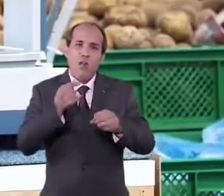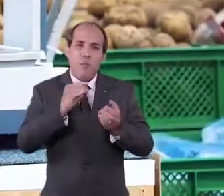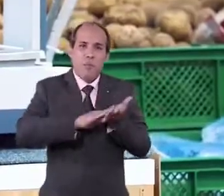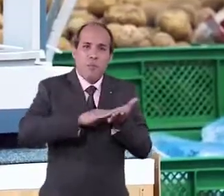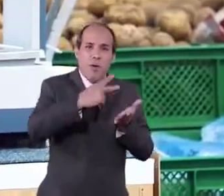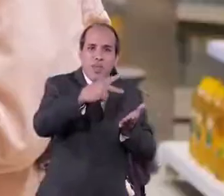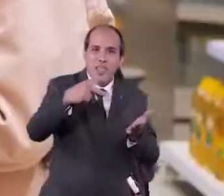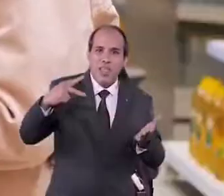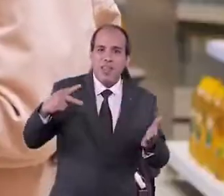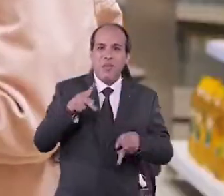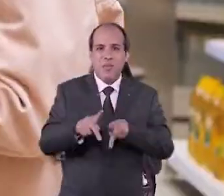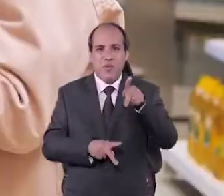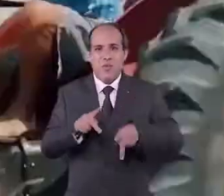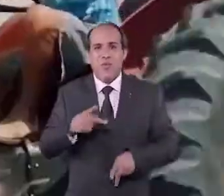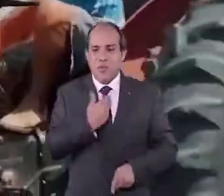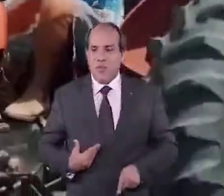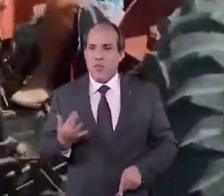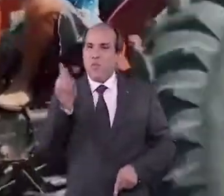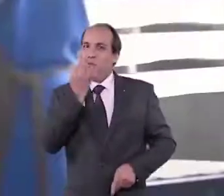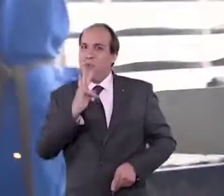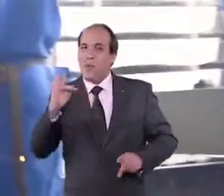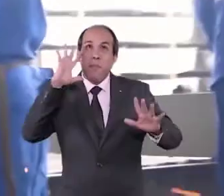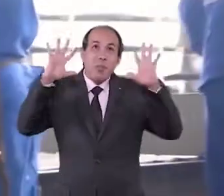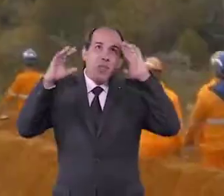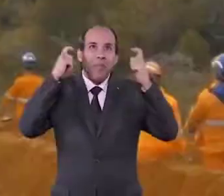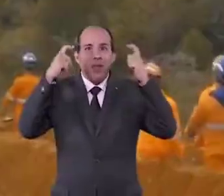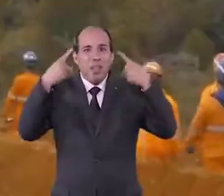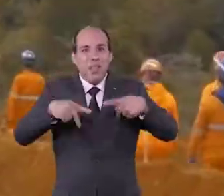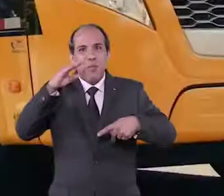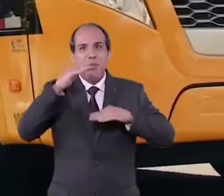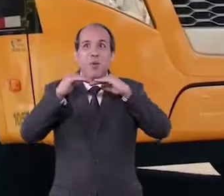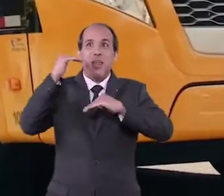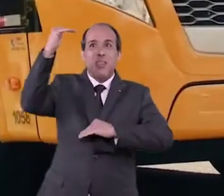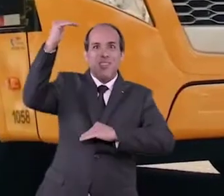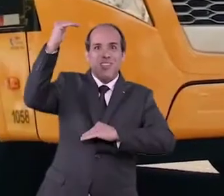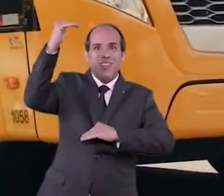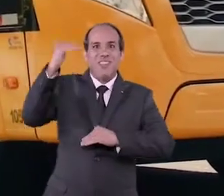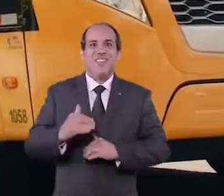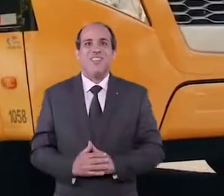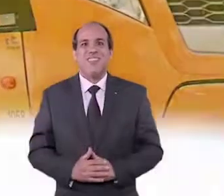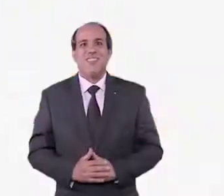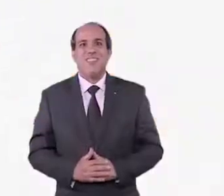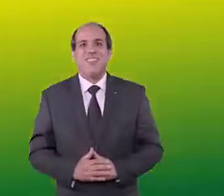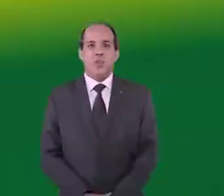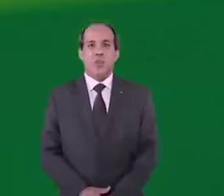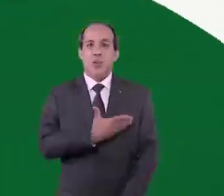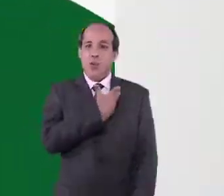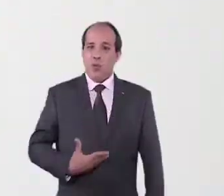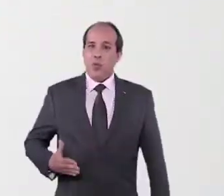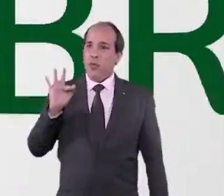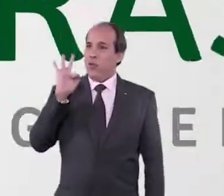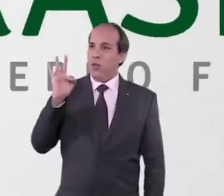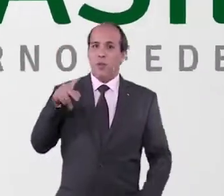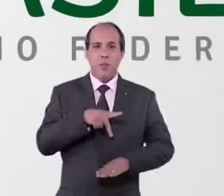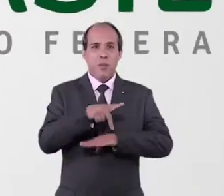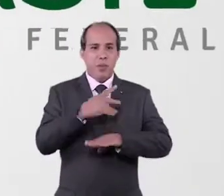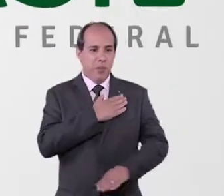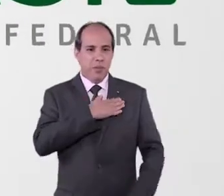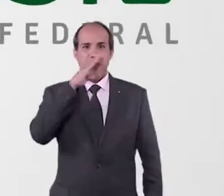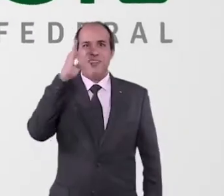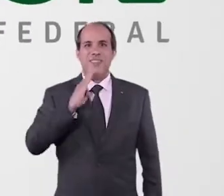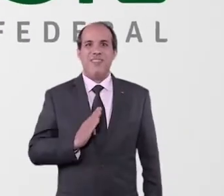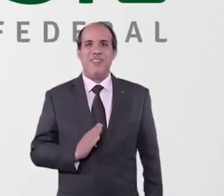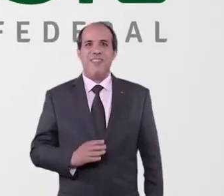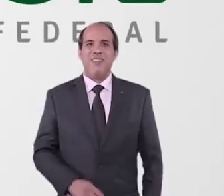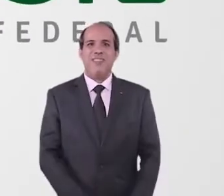voltar para as mãos do povo. É o governo federal pensando no Brasil acima de tudo. Governo federal,